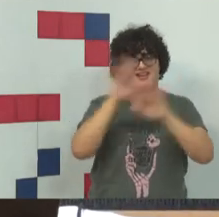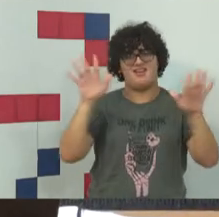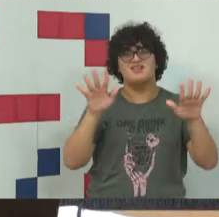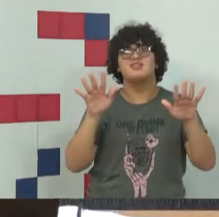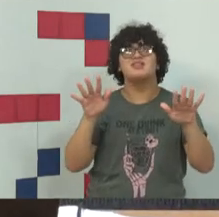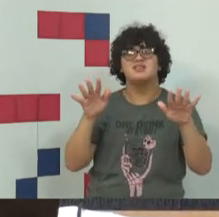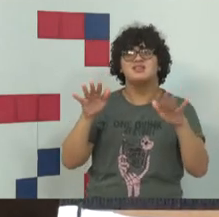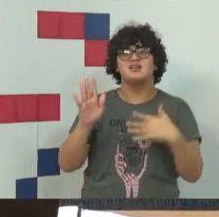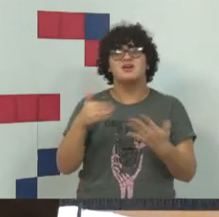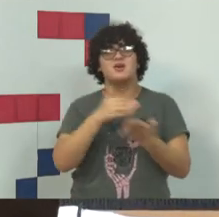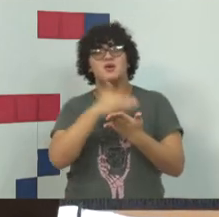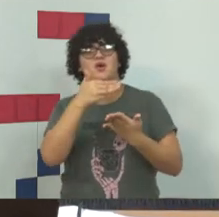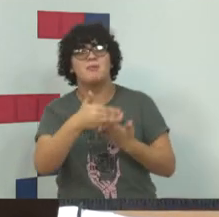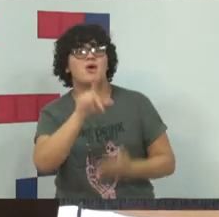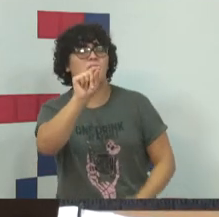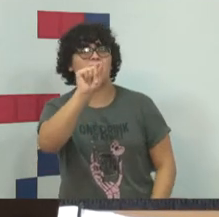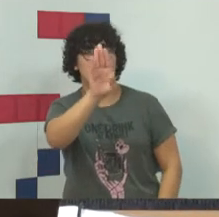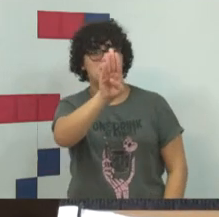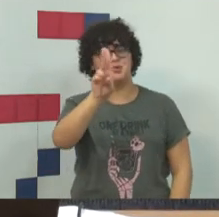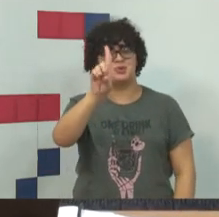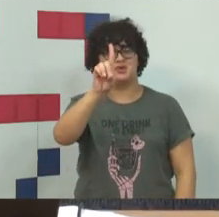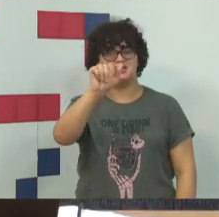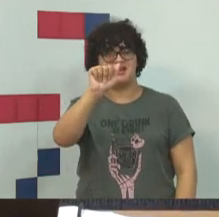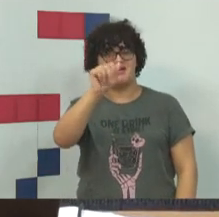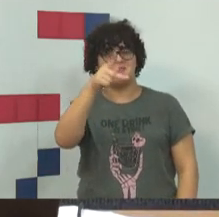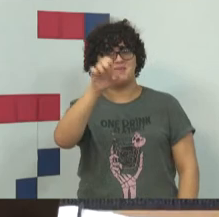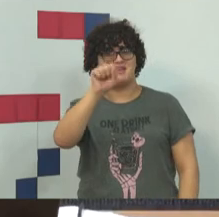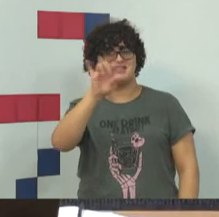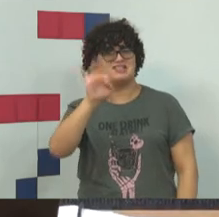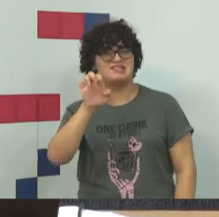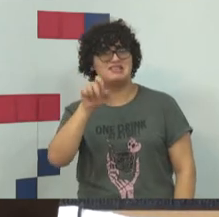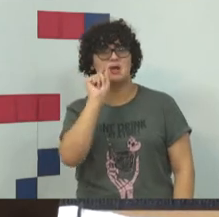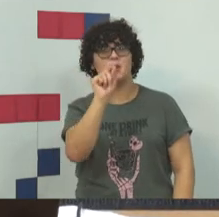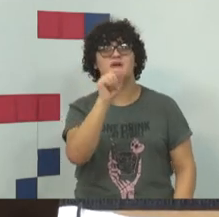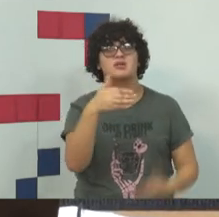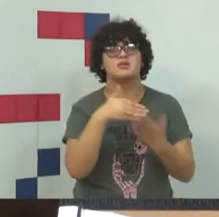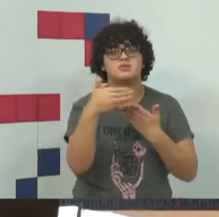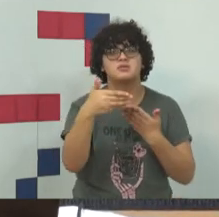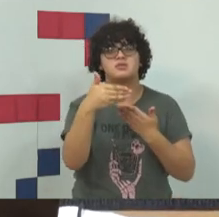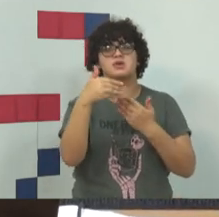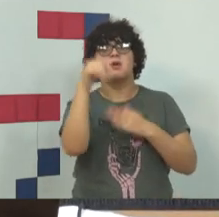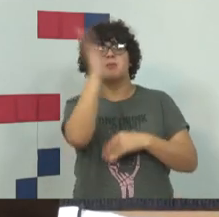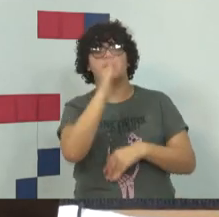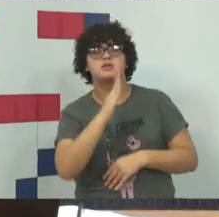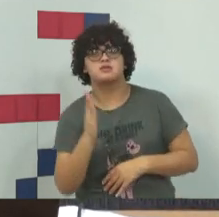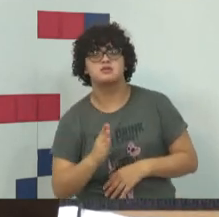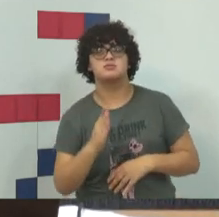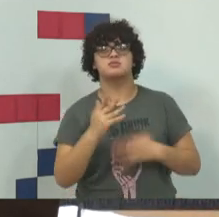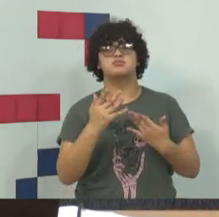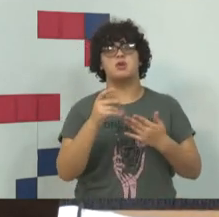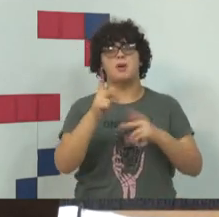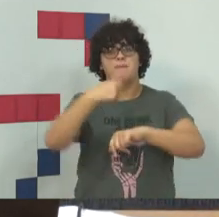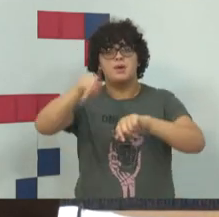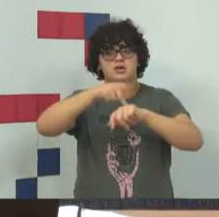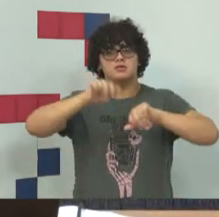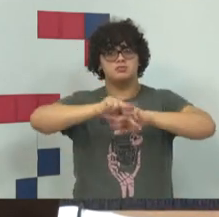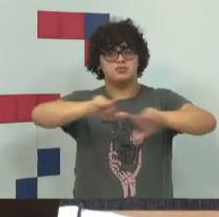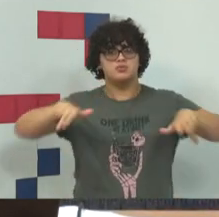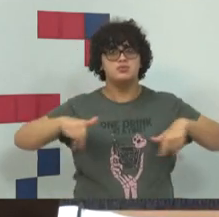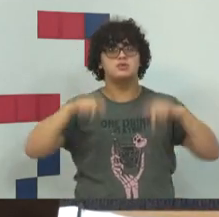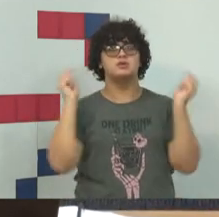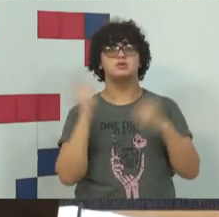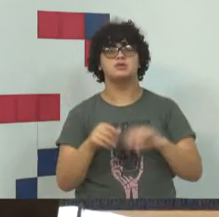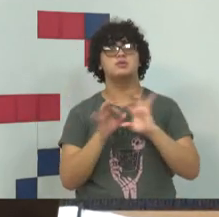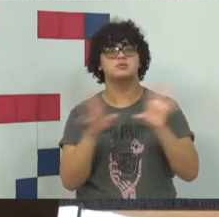a convenção de Budapeste elenca, sugere que os países signatários tipifiquem o acesso